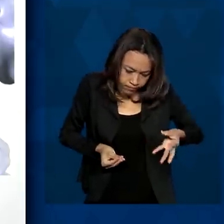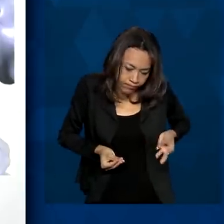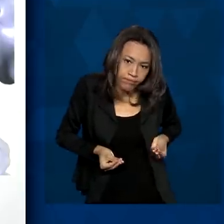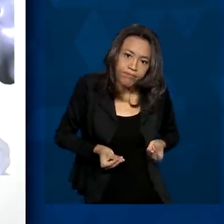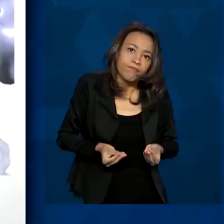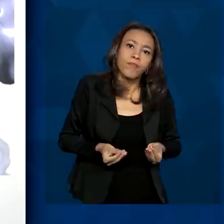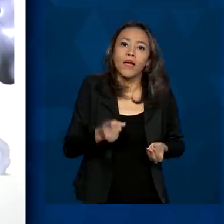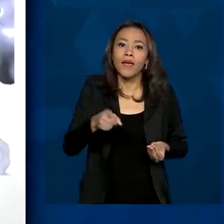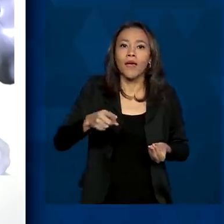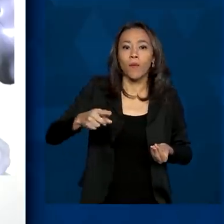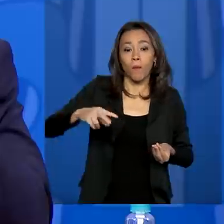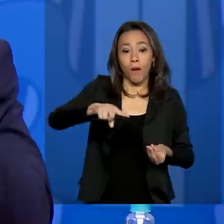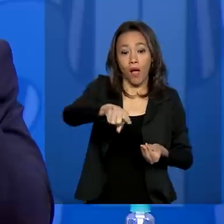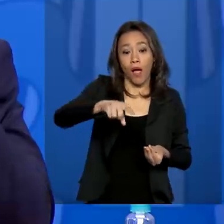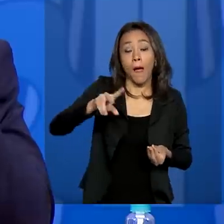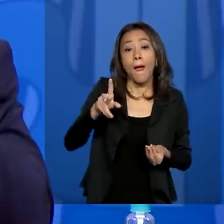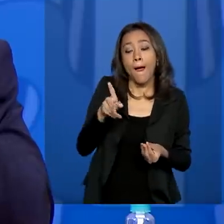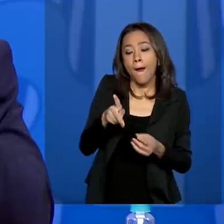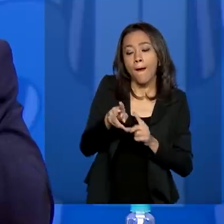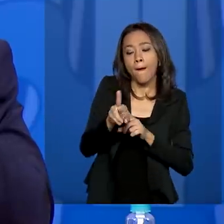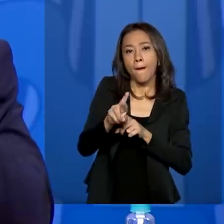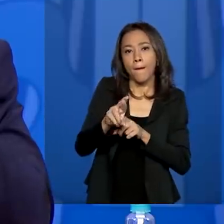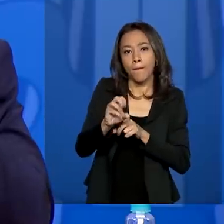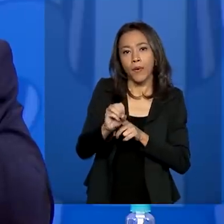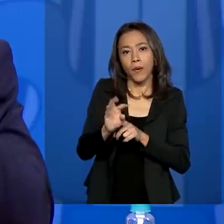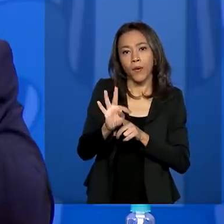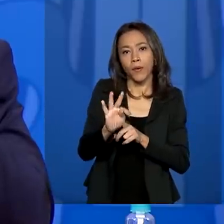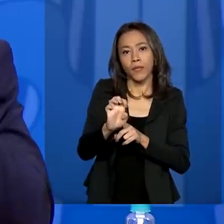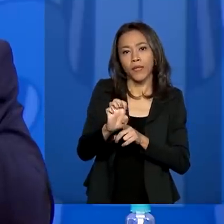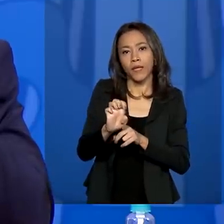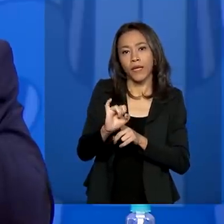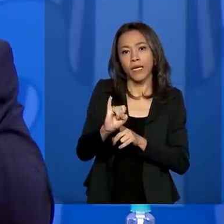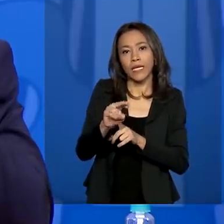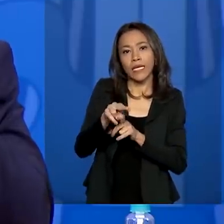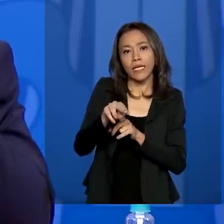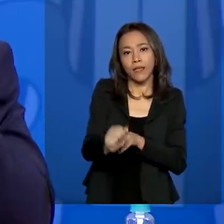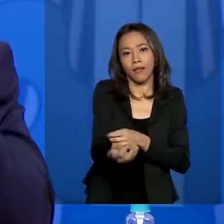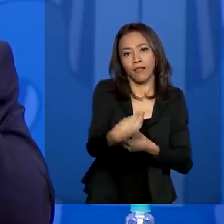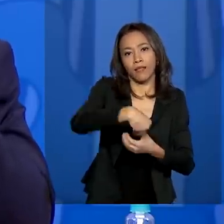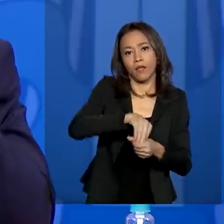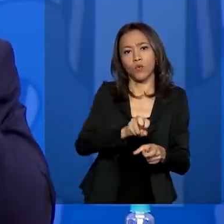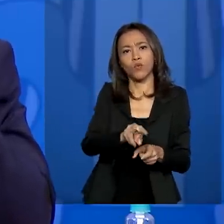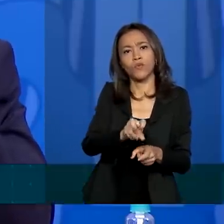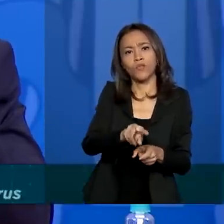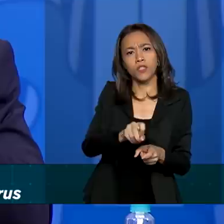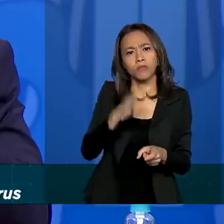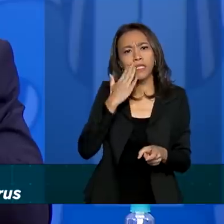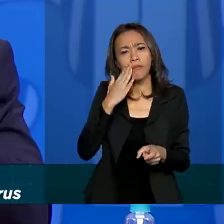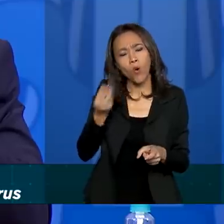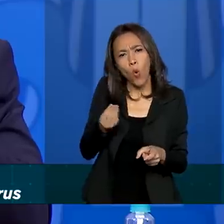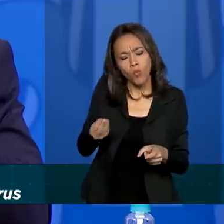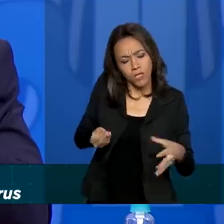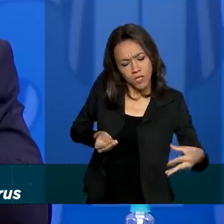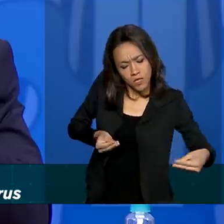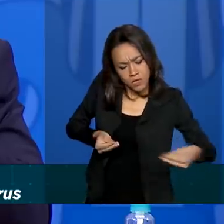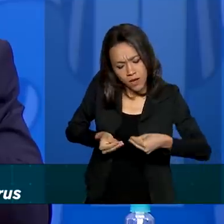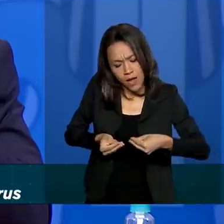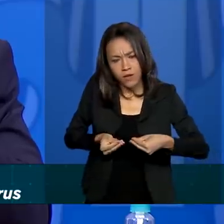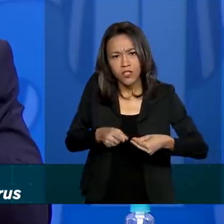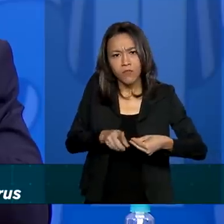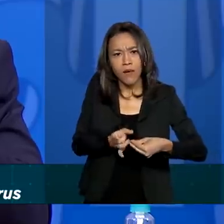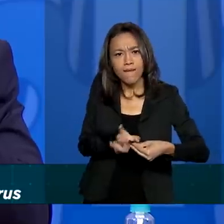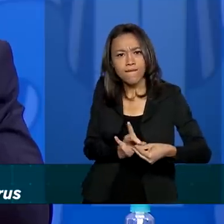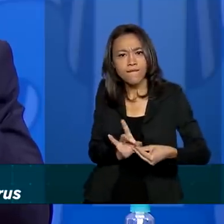dessa proteína do vírus, que é como ele se conecta com as nossas células para ver qual que se encaixa para eliminar a